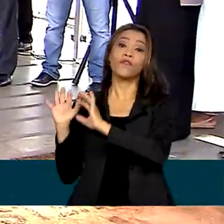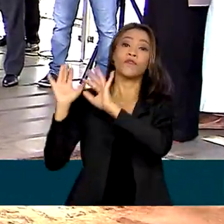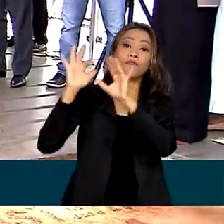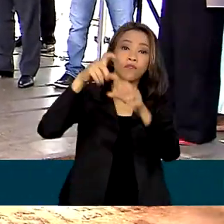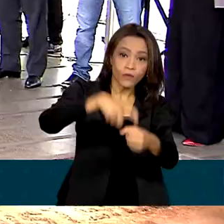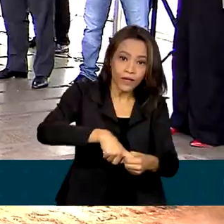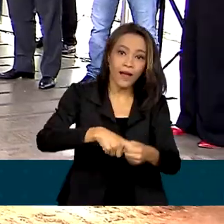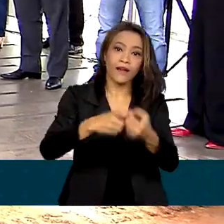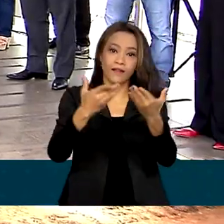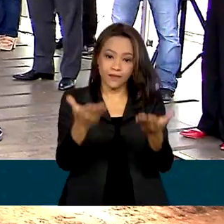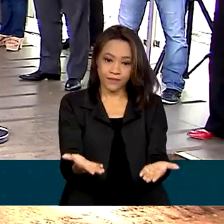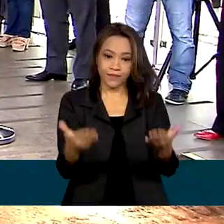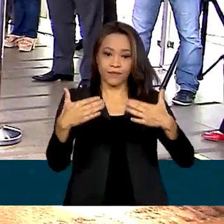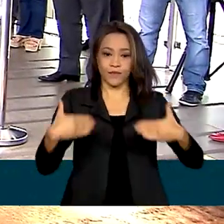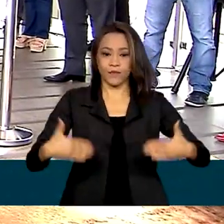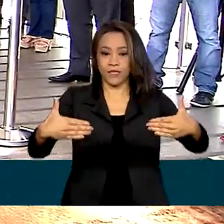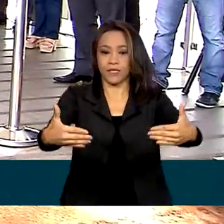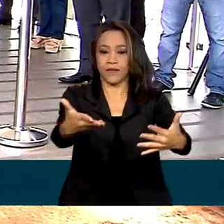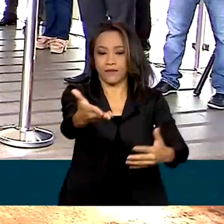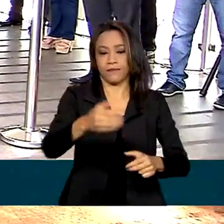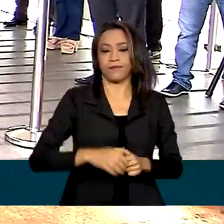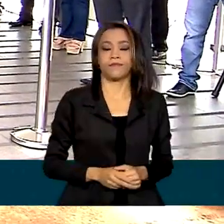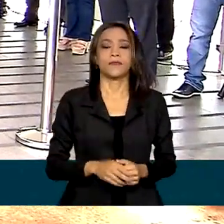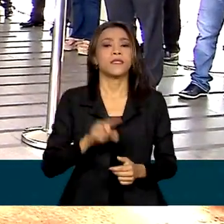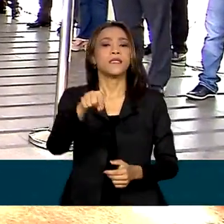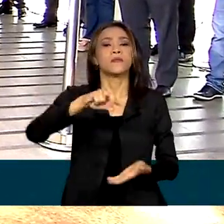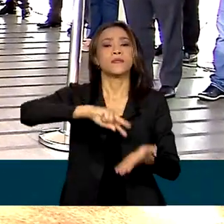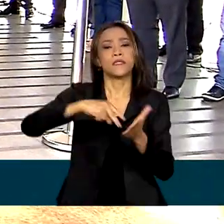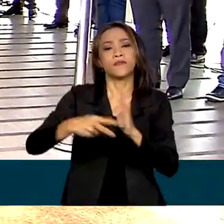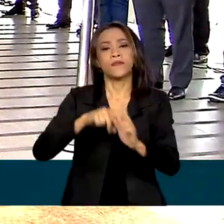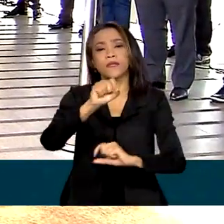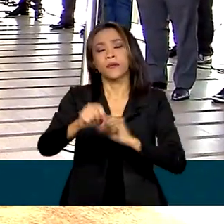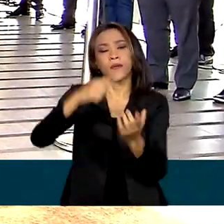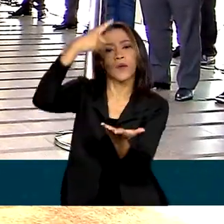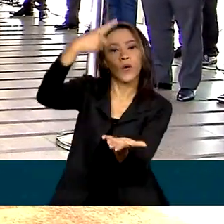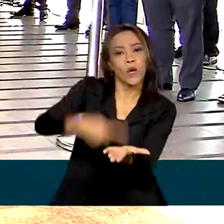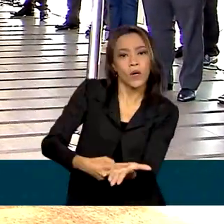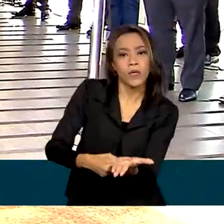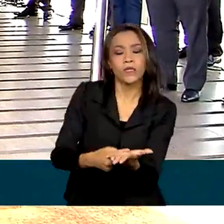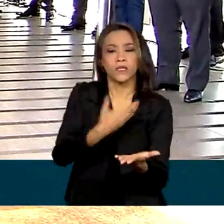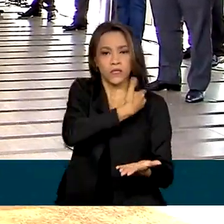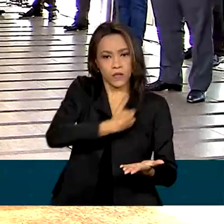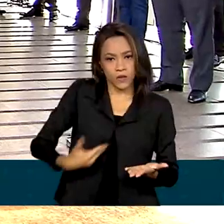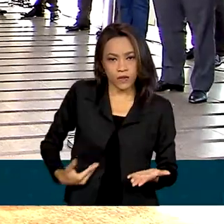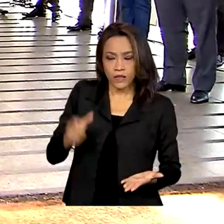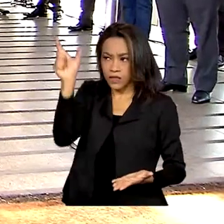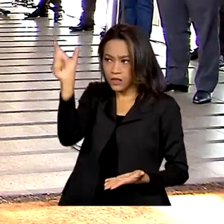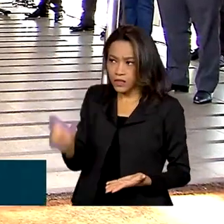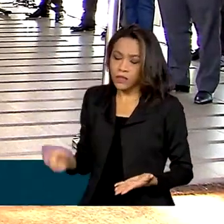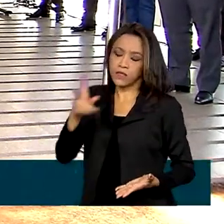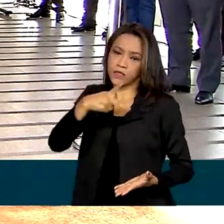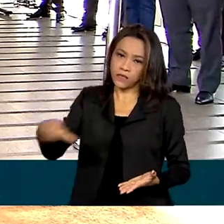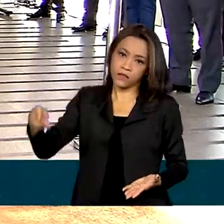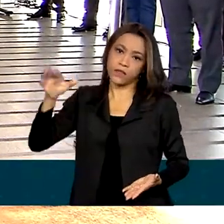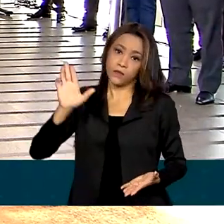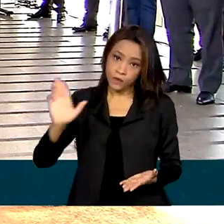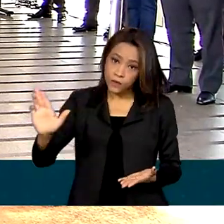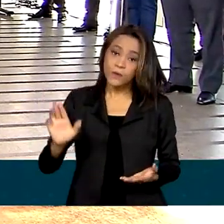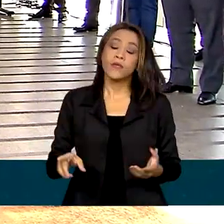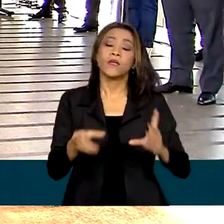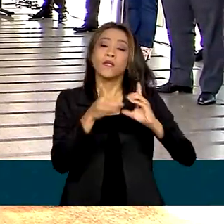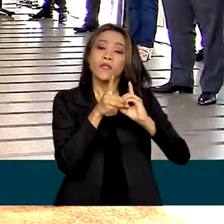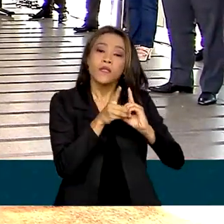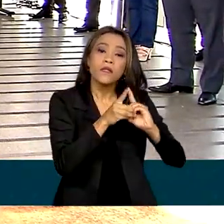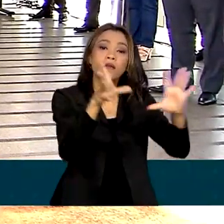Esplanada. Representa o compromisso do governo do presidente Lula com a democracia, com o